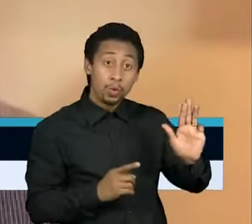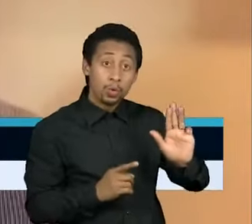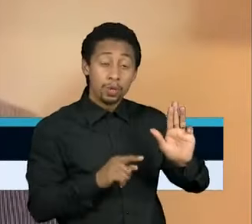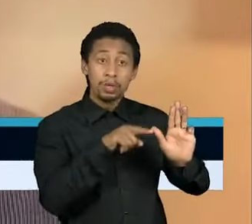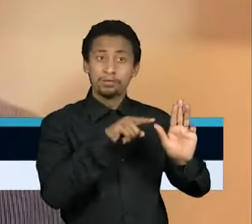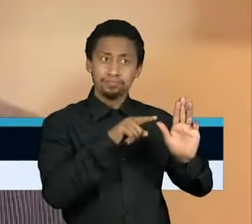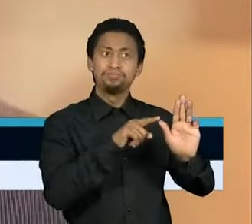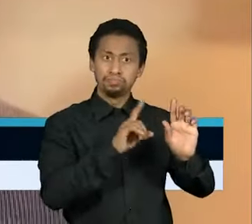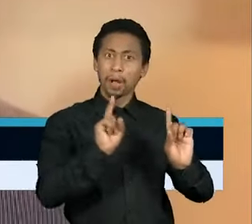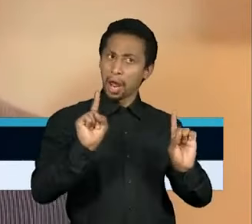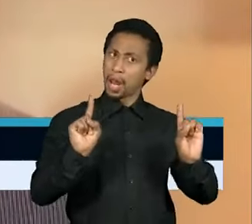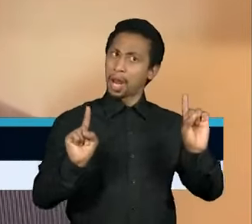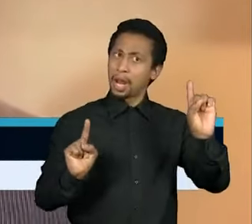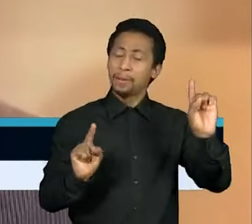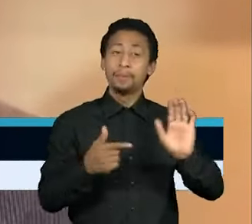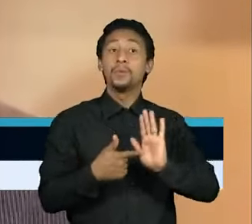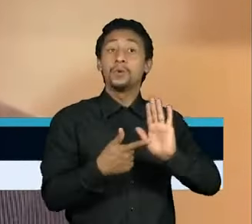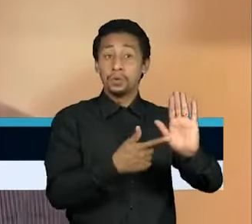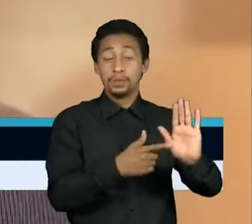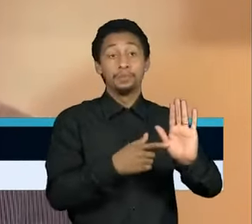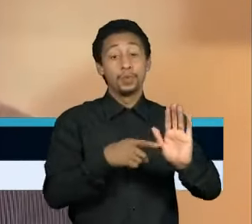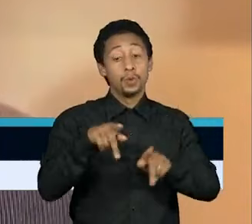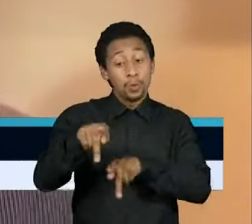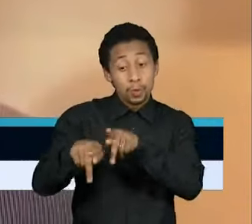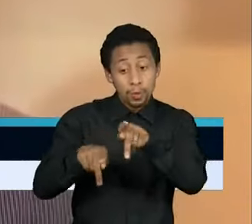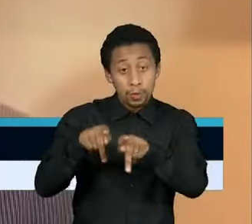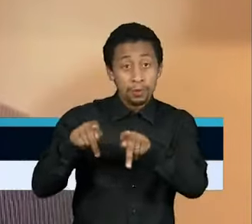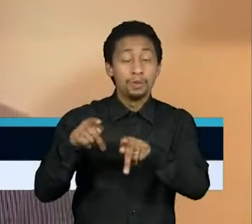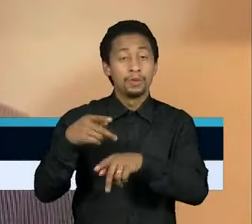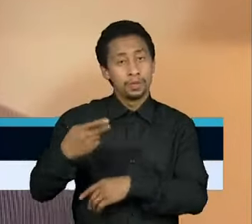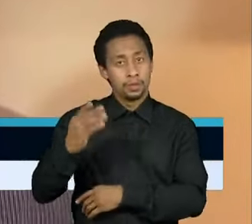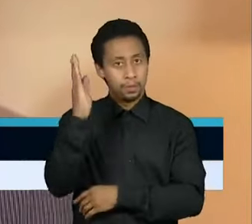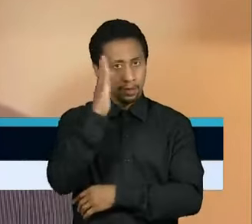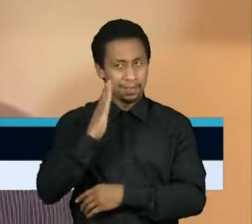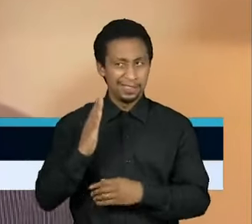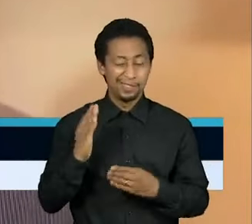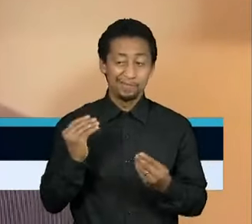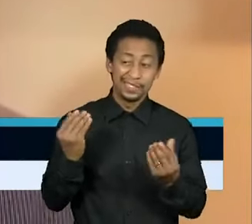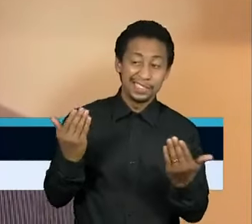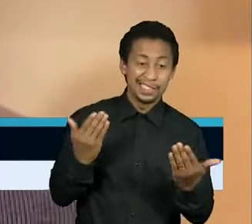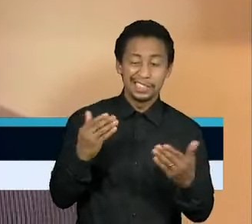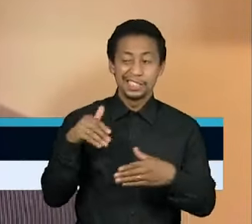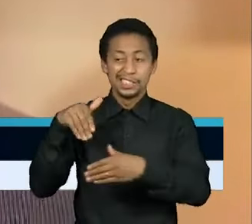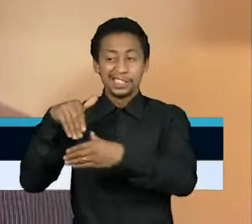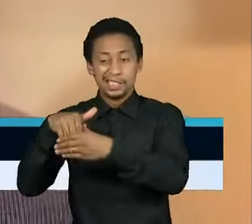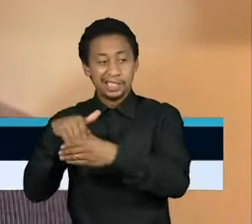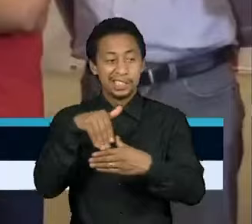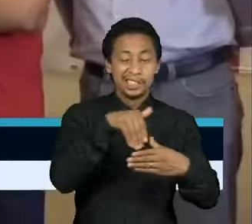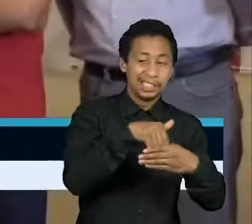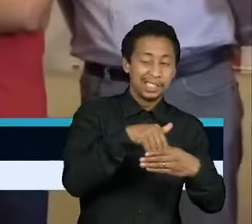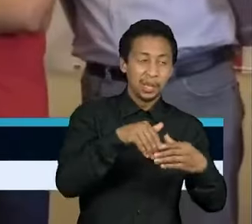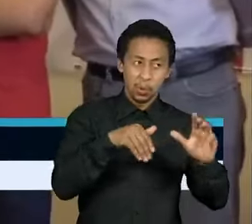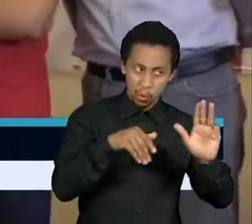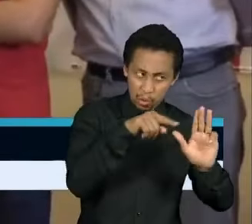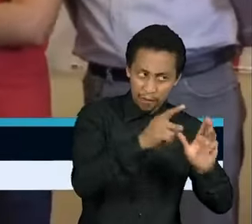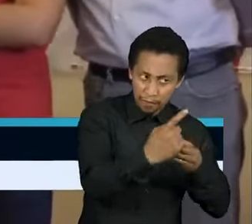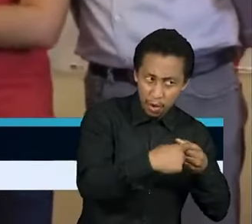Portanto, a grande decisão que o brasileiro vai encarar na ONU em 2022 é se quer o Lula de volta ou não.